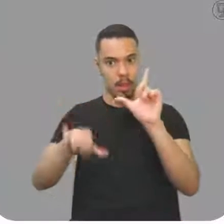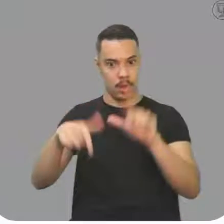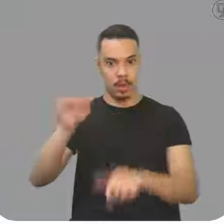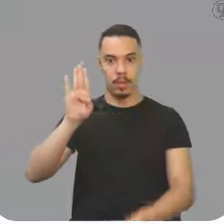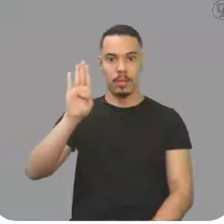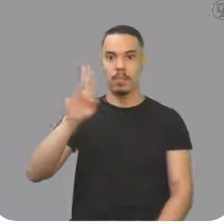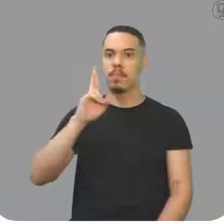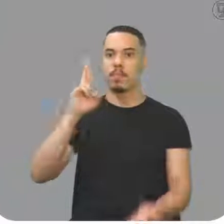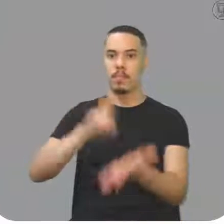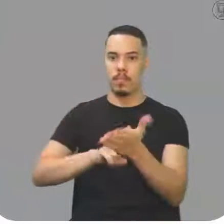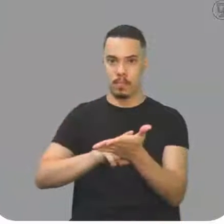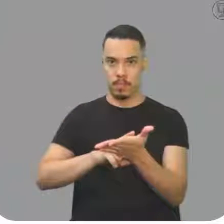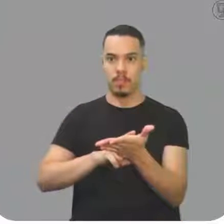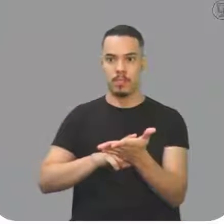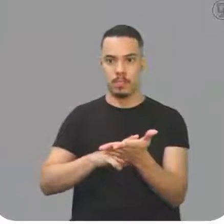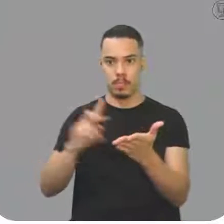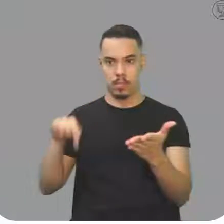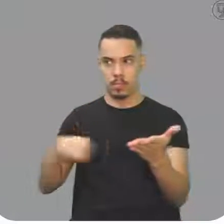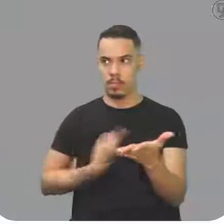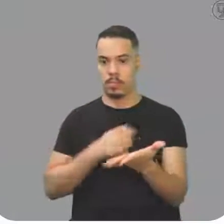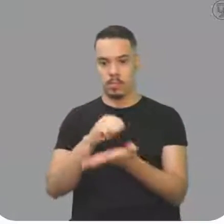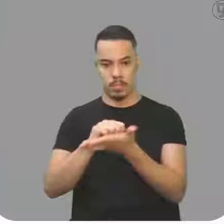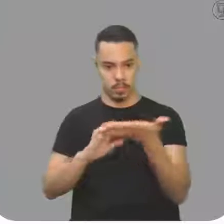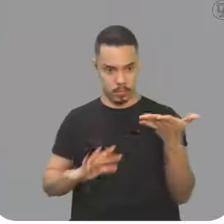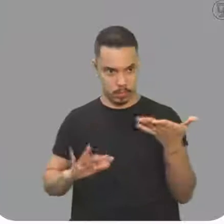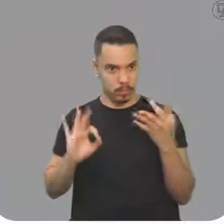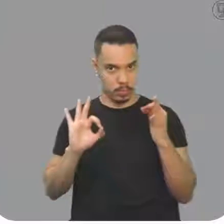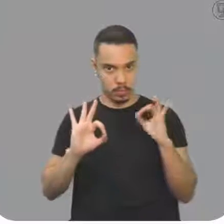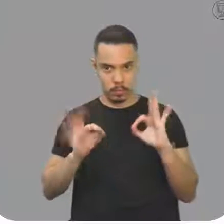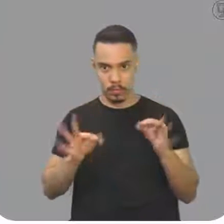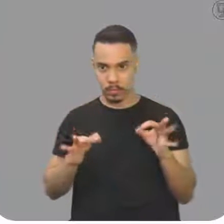B, então, né? O nosso exercício é letra B.